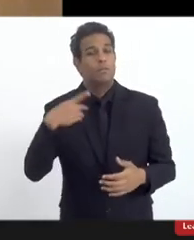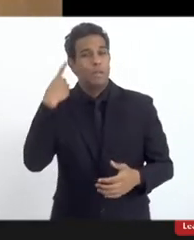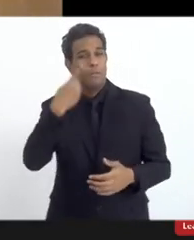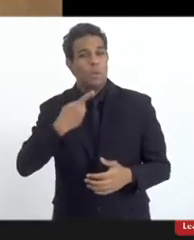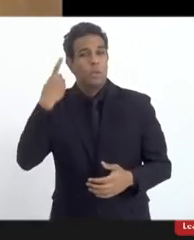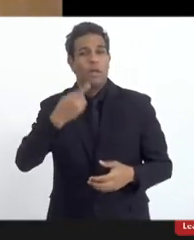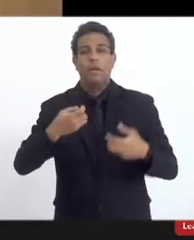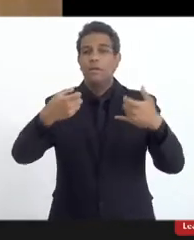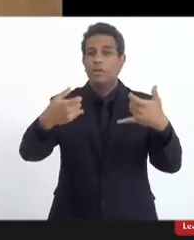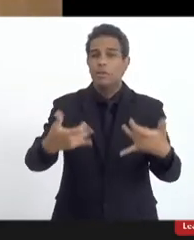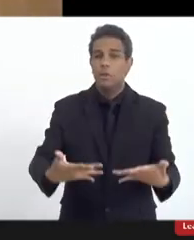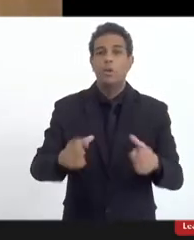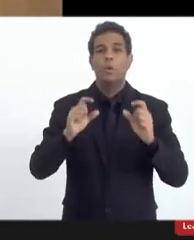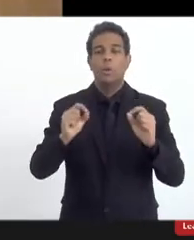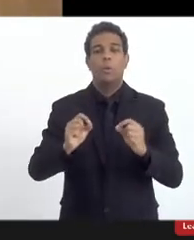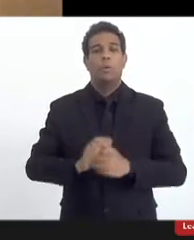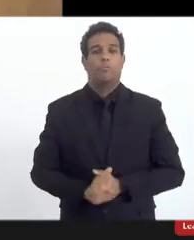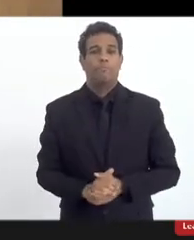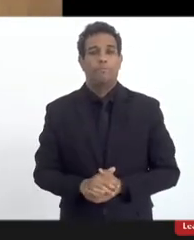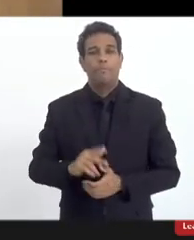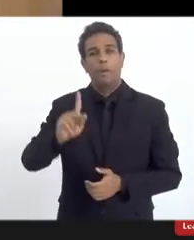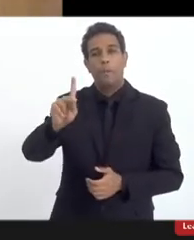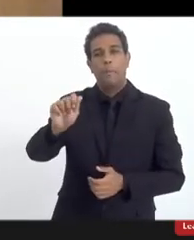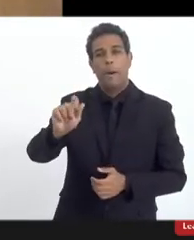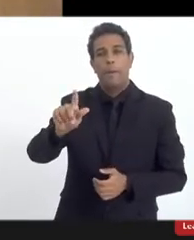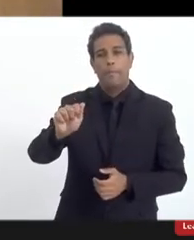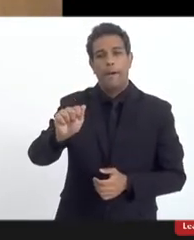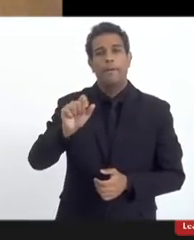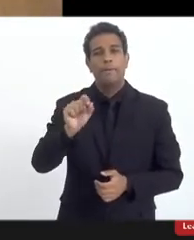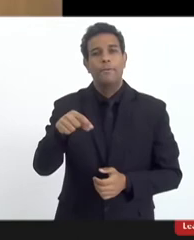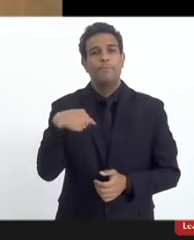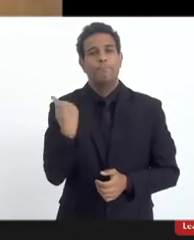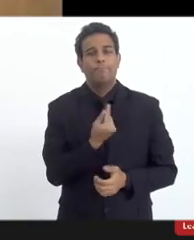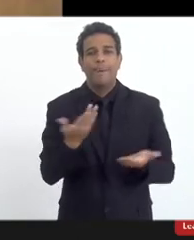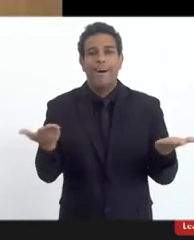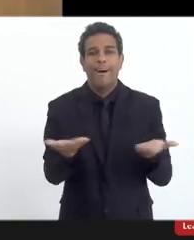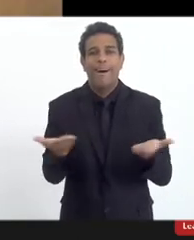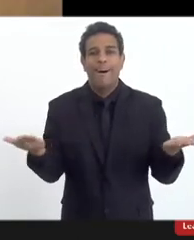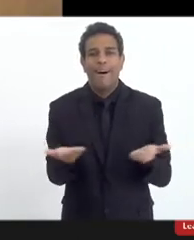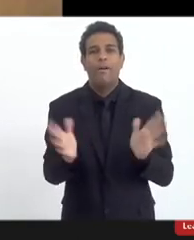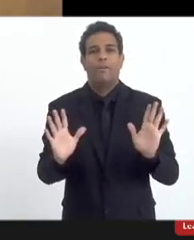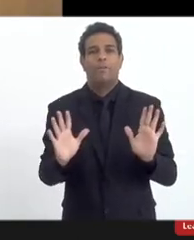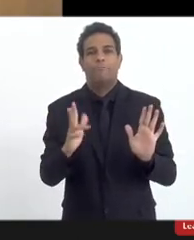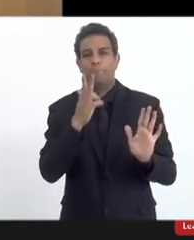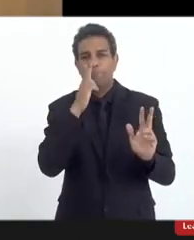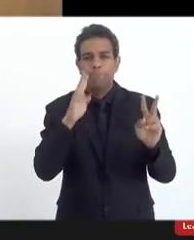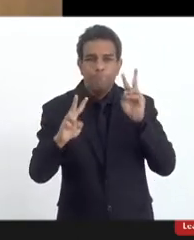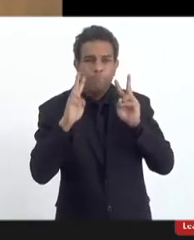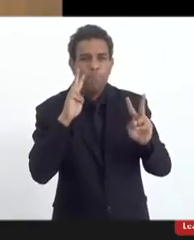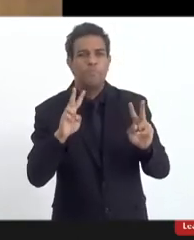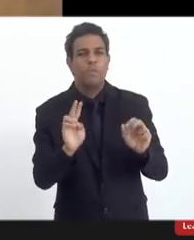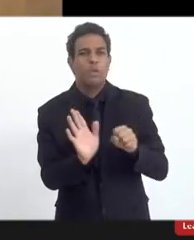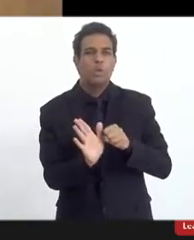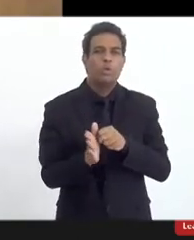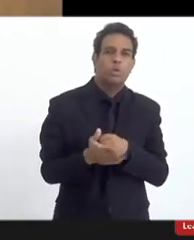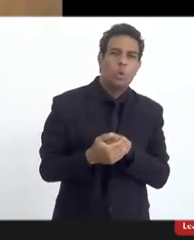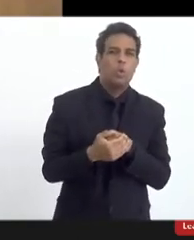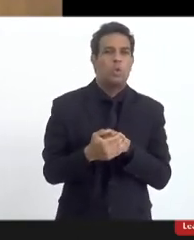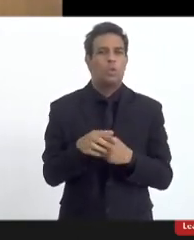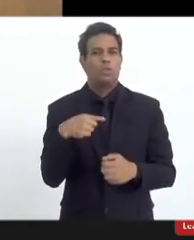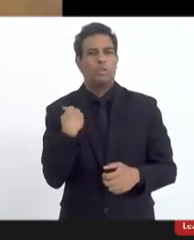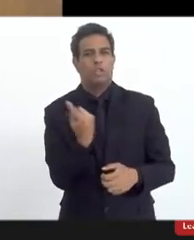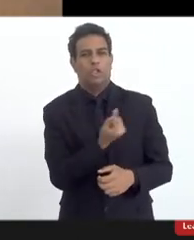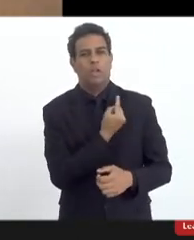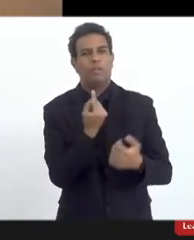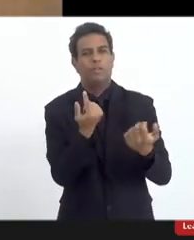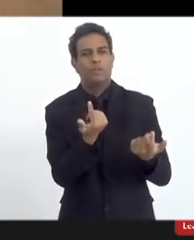diz o Papa Francisco, não é? O isolamento, o isolamento e o fechamento em nós